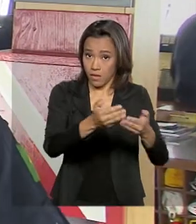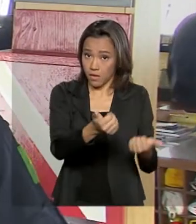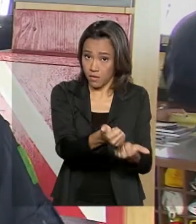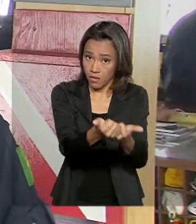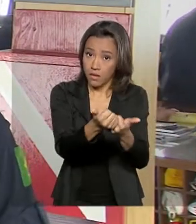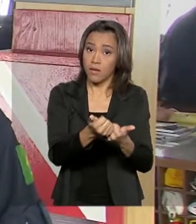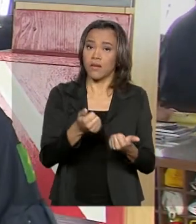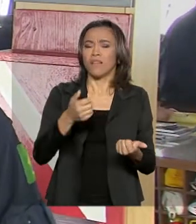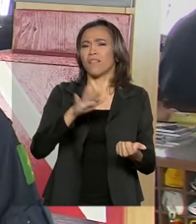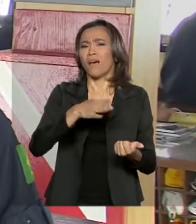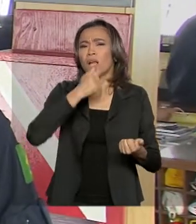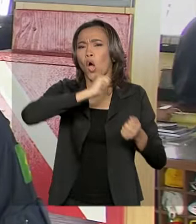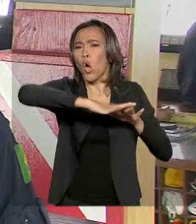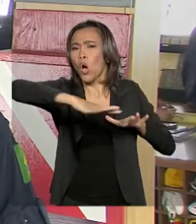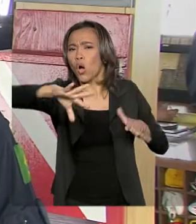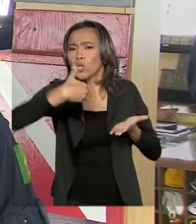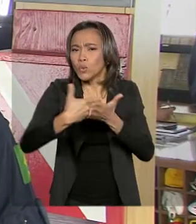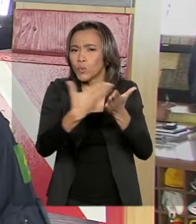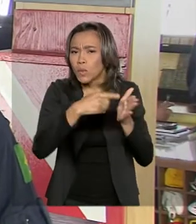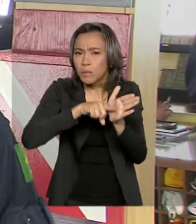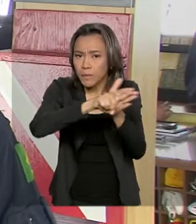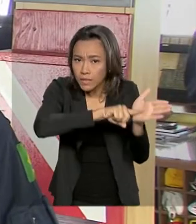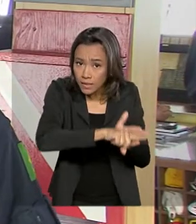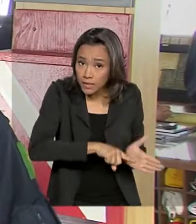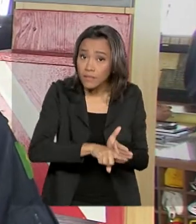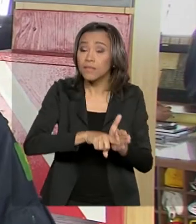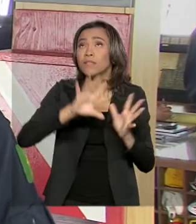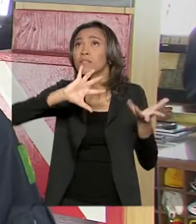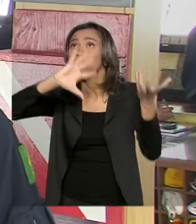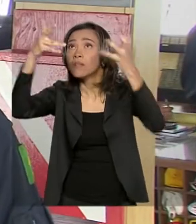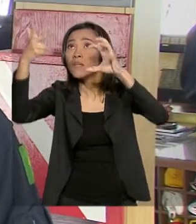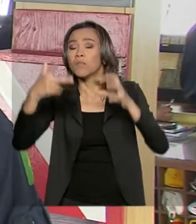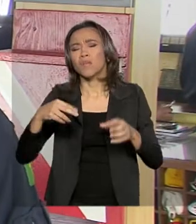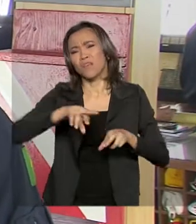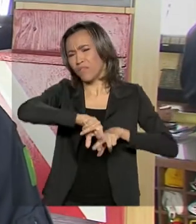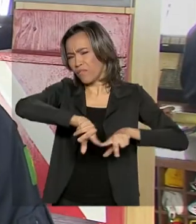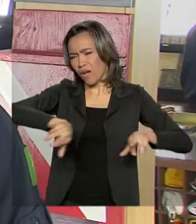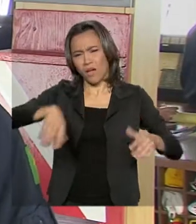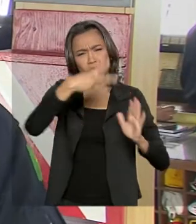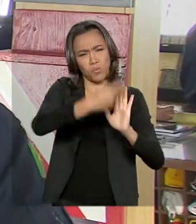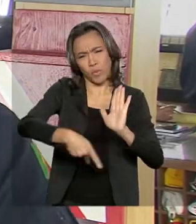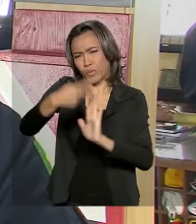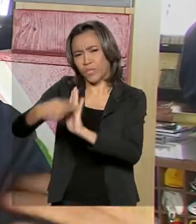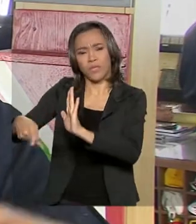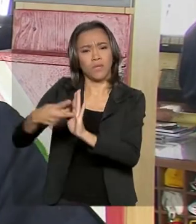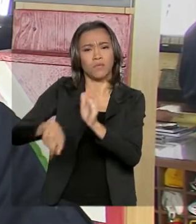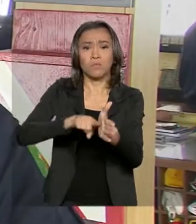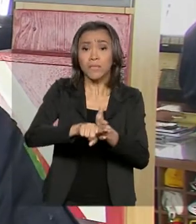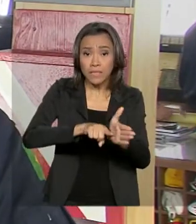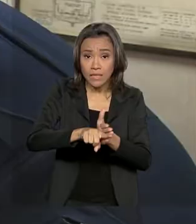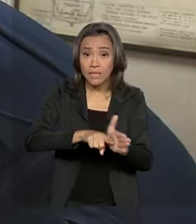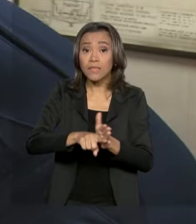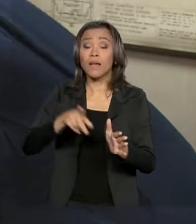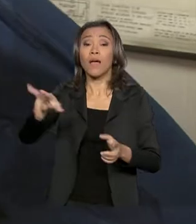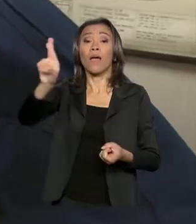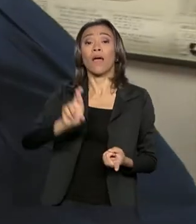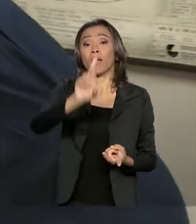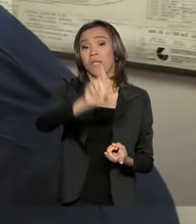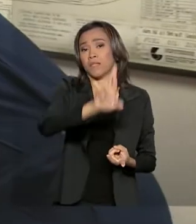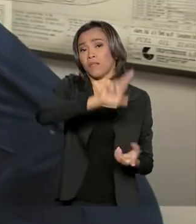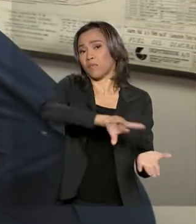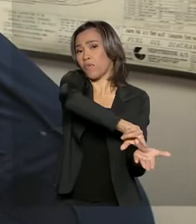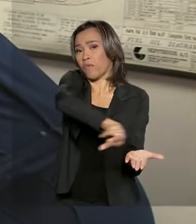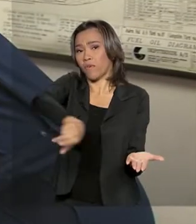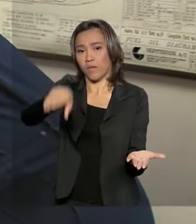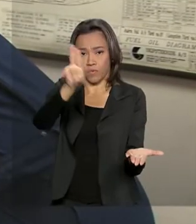geofísicos, nós também apoiamos os diversos projetos de pesquisa que muitas vezes serão representados aqui pelas universidades. Ao longo do